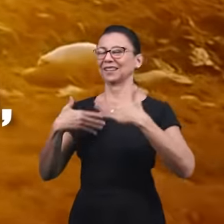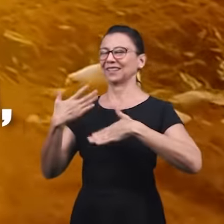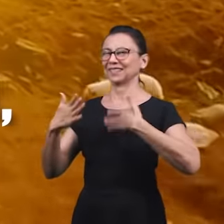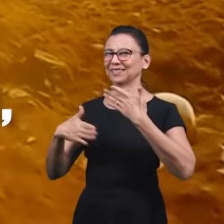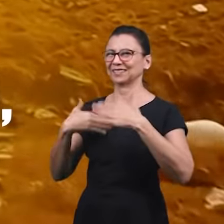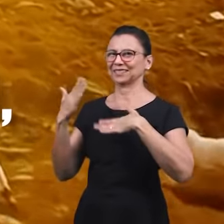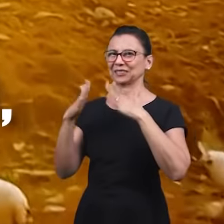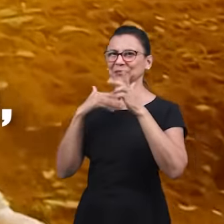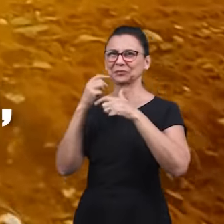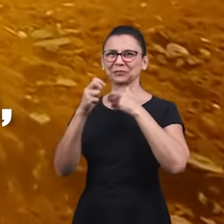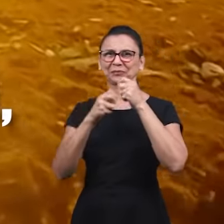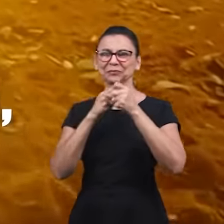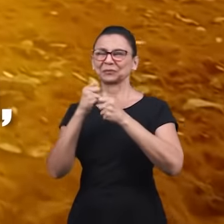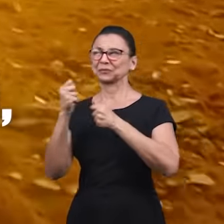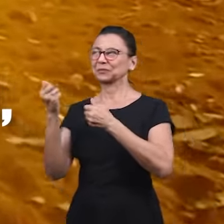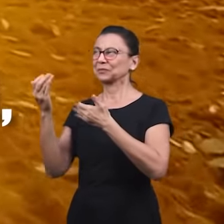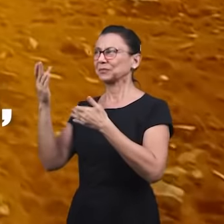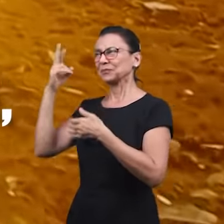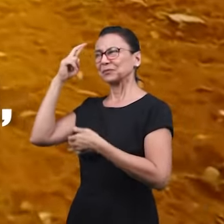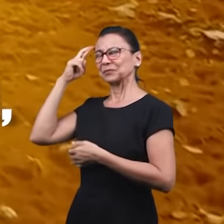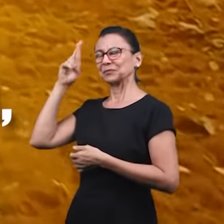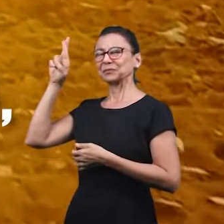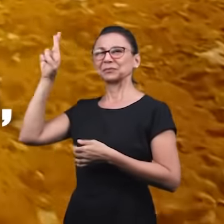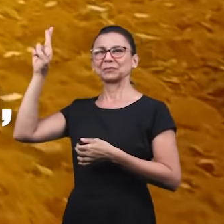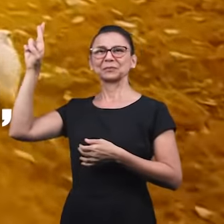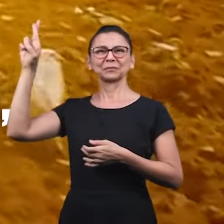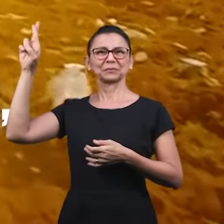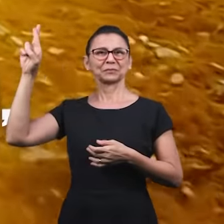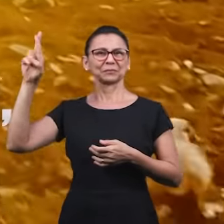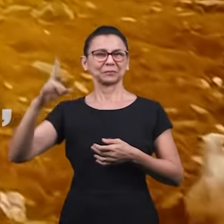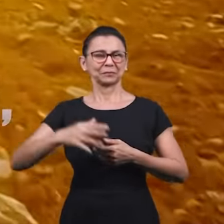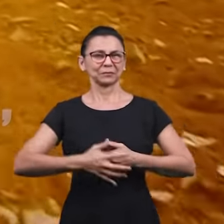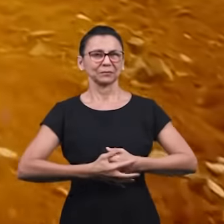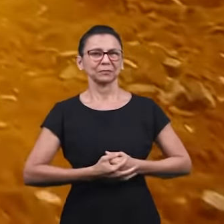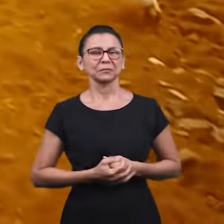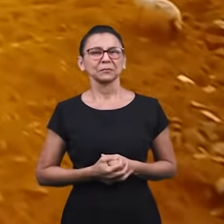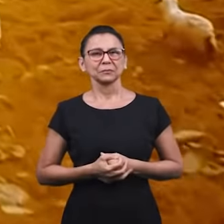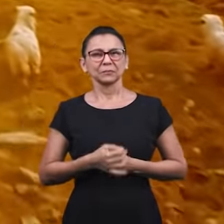alegria, aleluia ao meu Senhor.